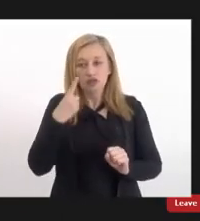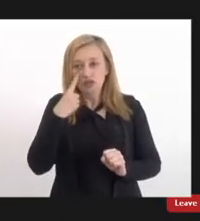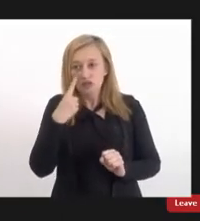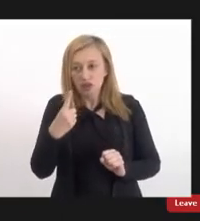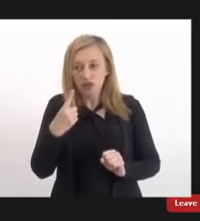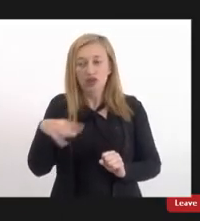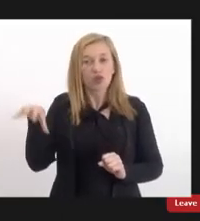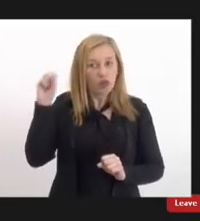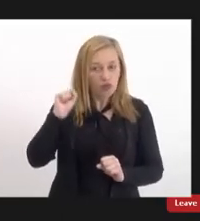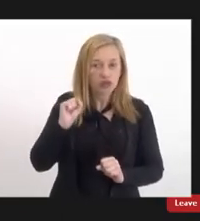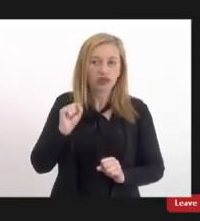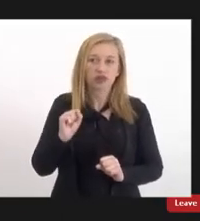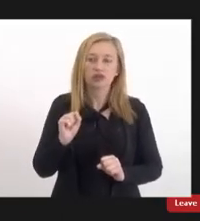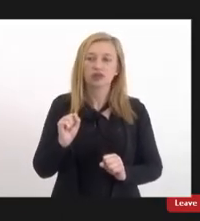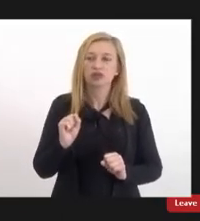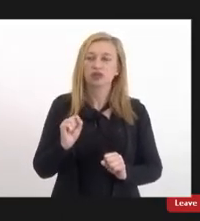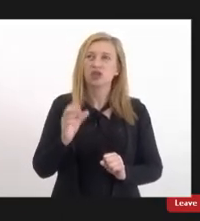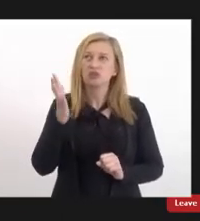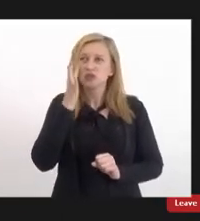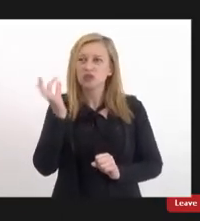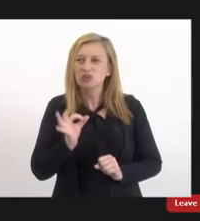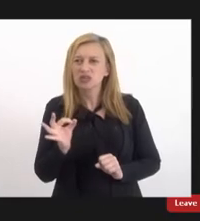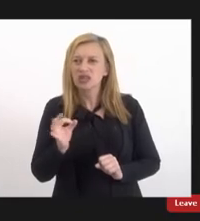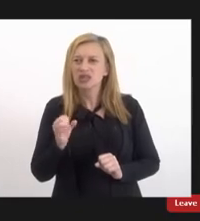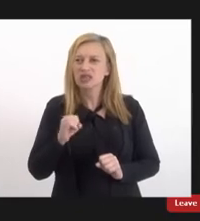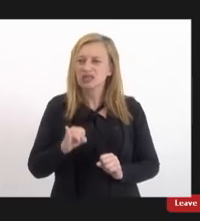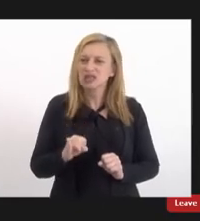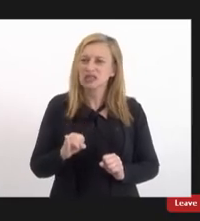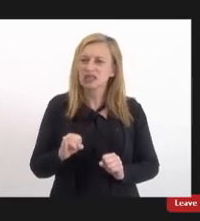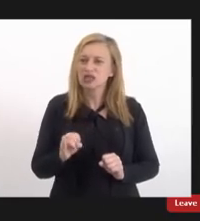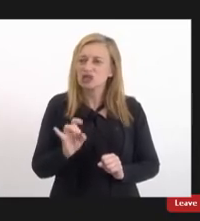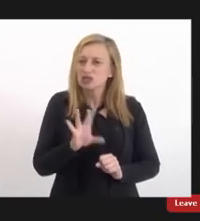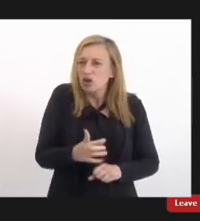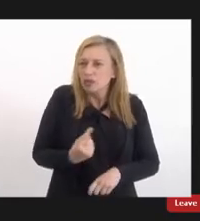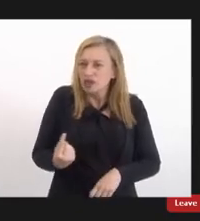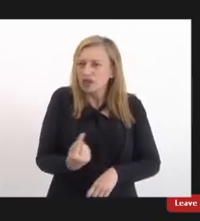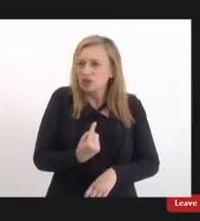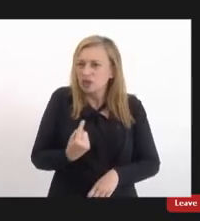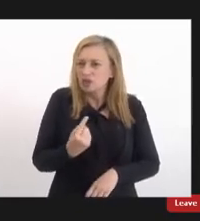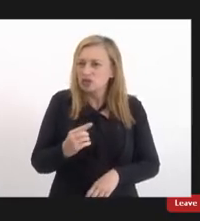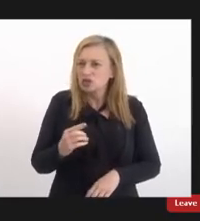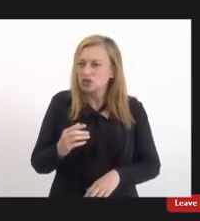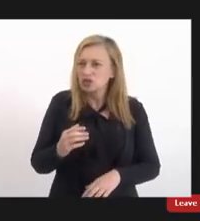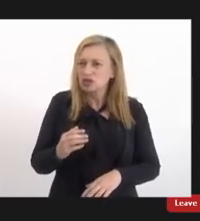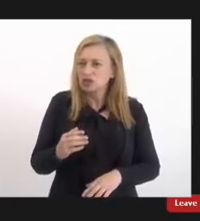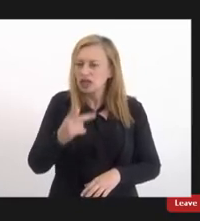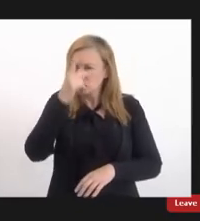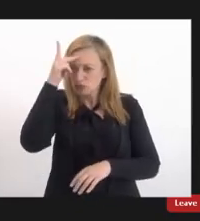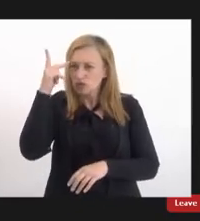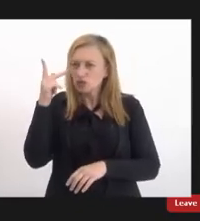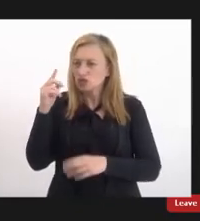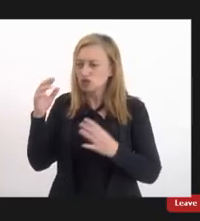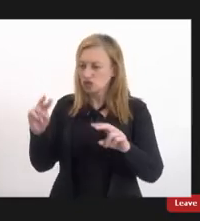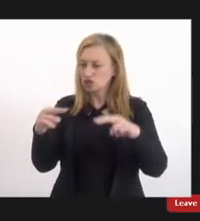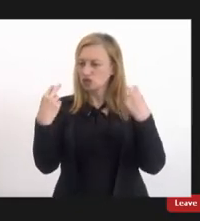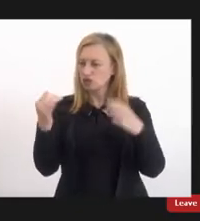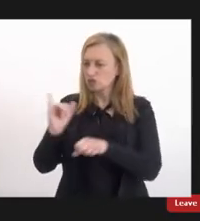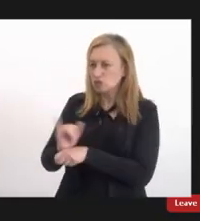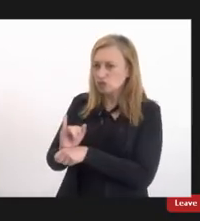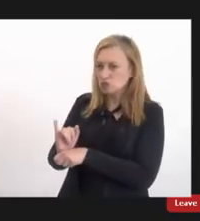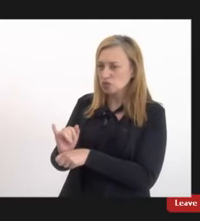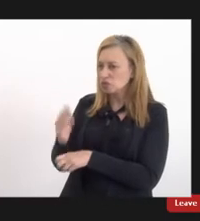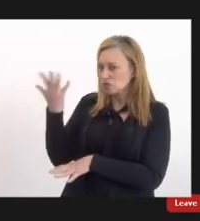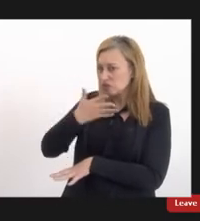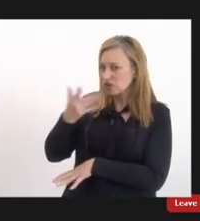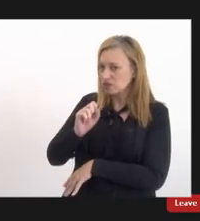o vídeo. Aí, Catia, eu não sei se passar aqui só para a gente, o pessoal lá fora não assiste. É isso? Isso.